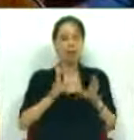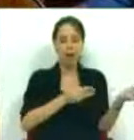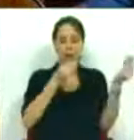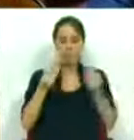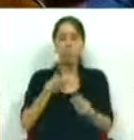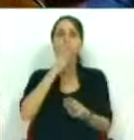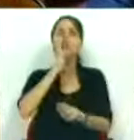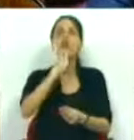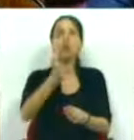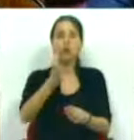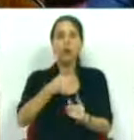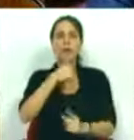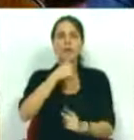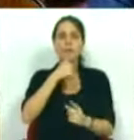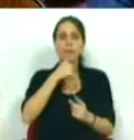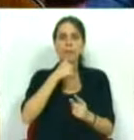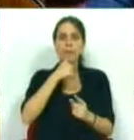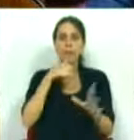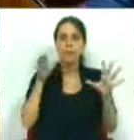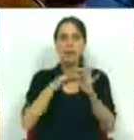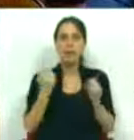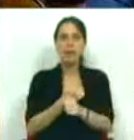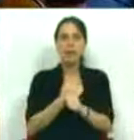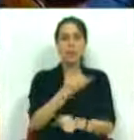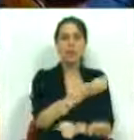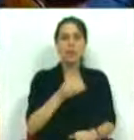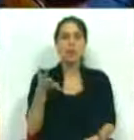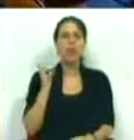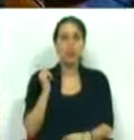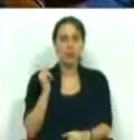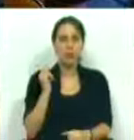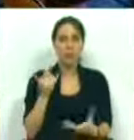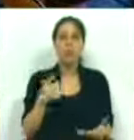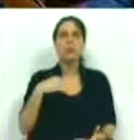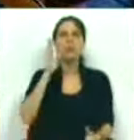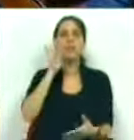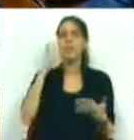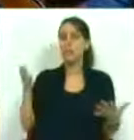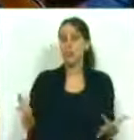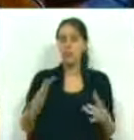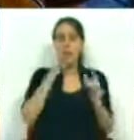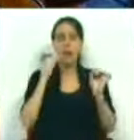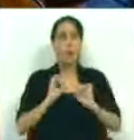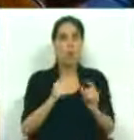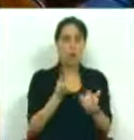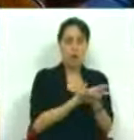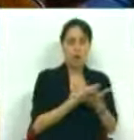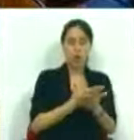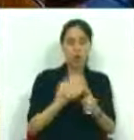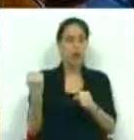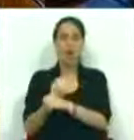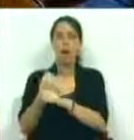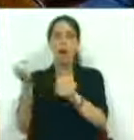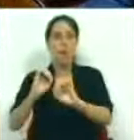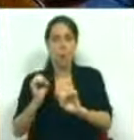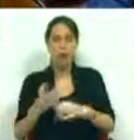apresentou ou que referiu a medida de estímulo ao emprego de 2012. Sabemos que sem economia não há